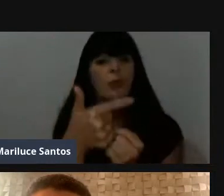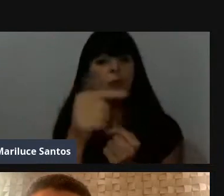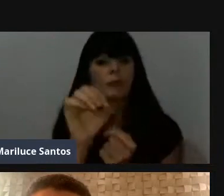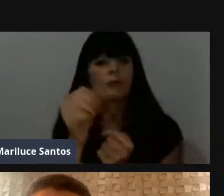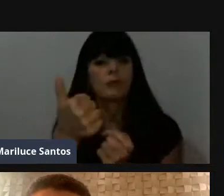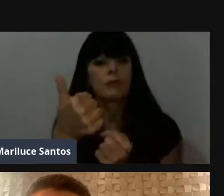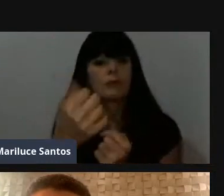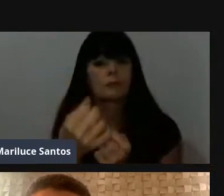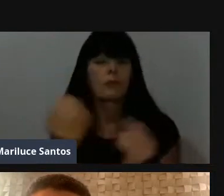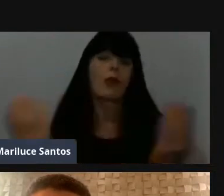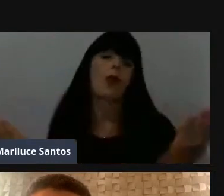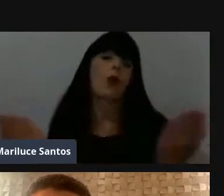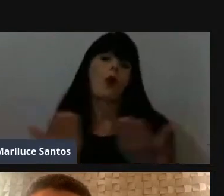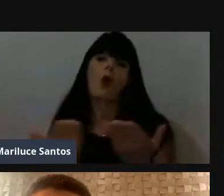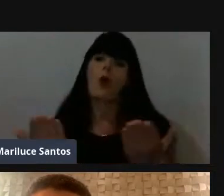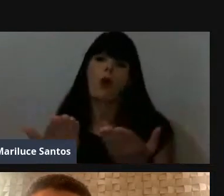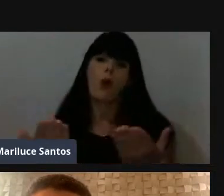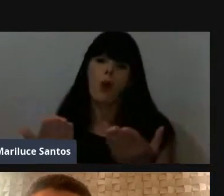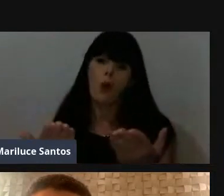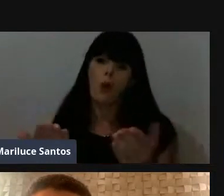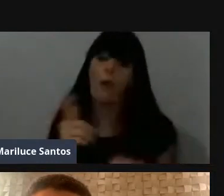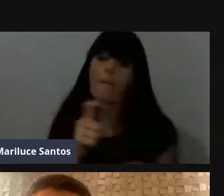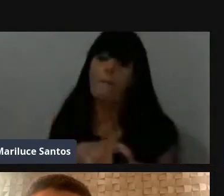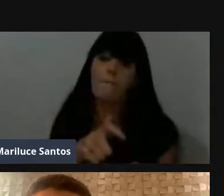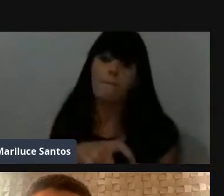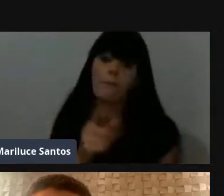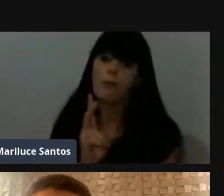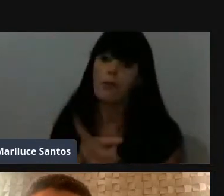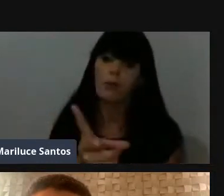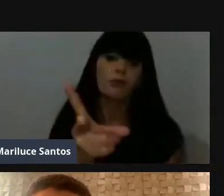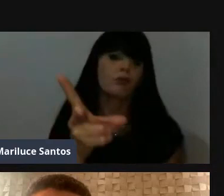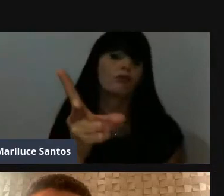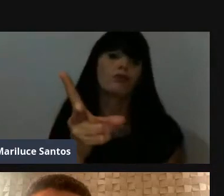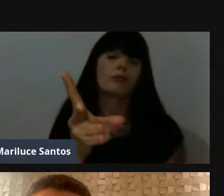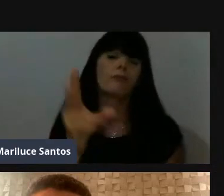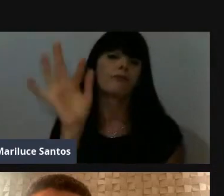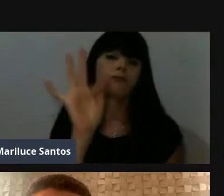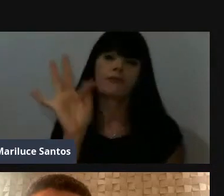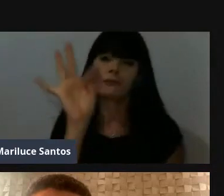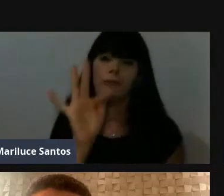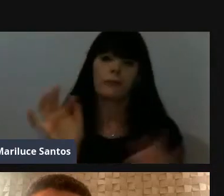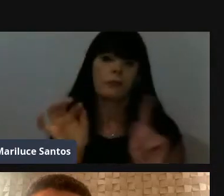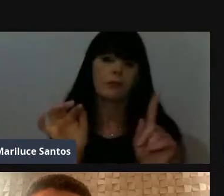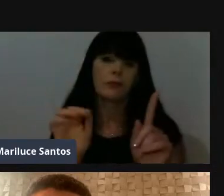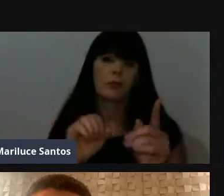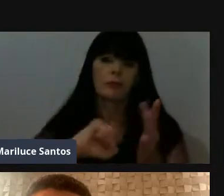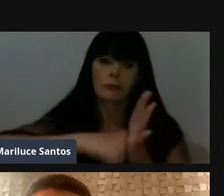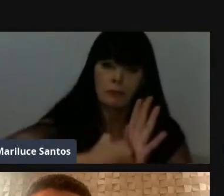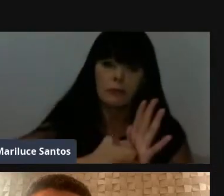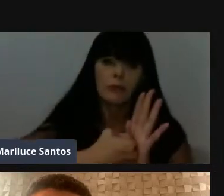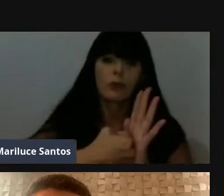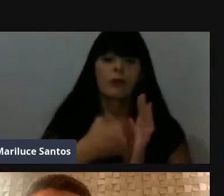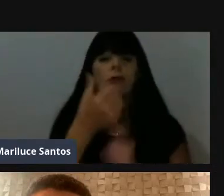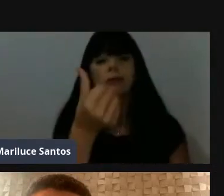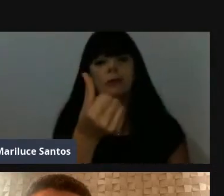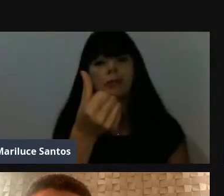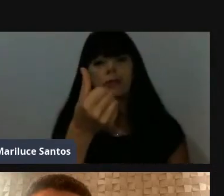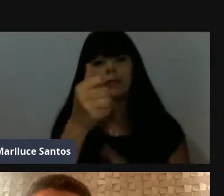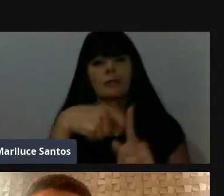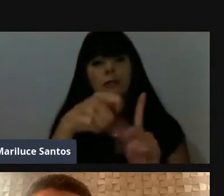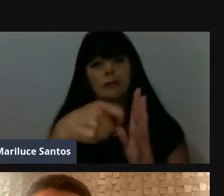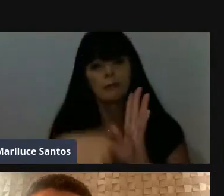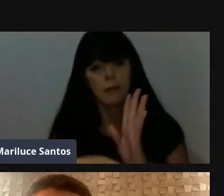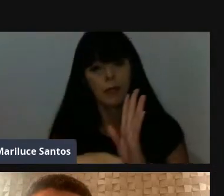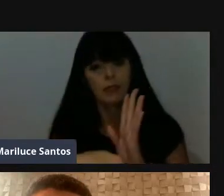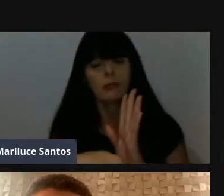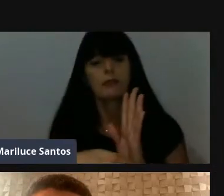falei, não, agora não é a hora de eu continuar com a minha faculdade. Eu tranquei ela seis meses com o coração doendo, eu tranquei